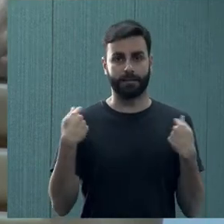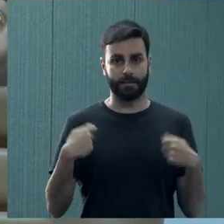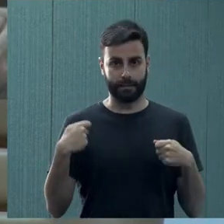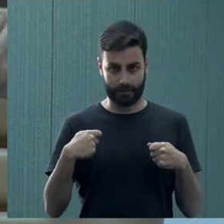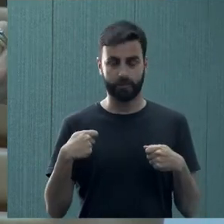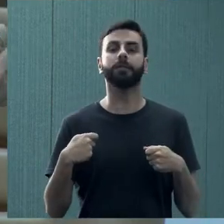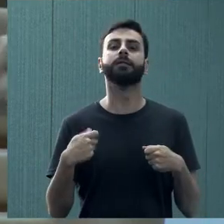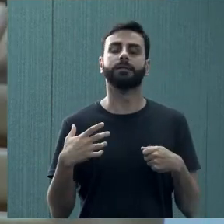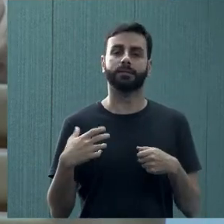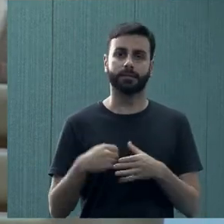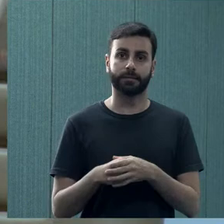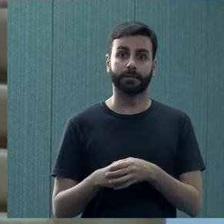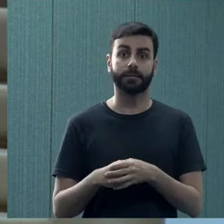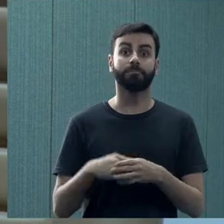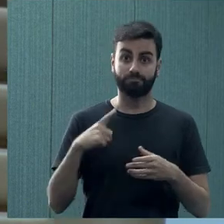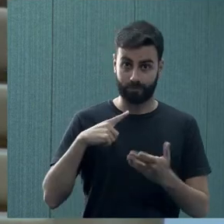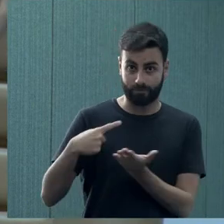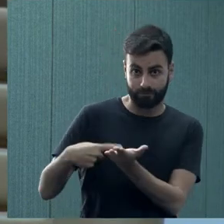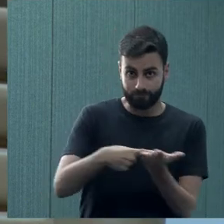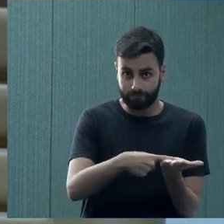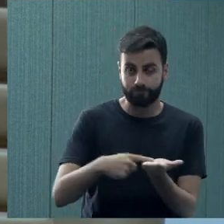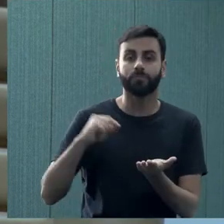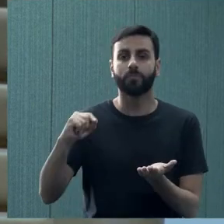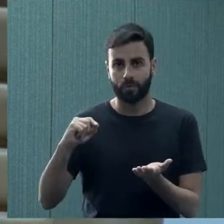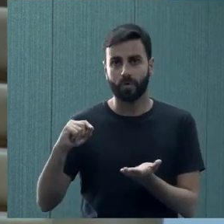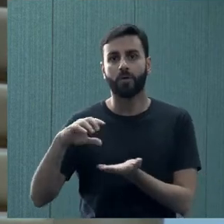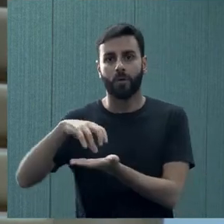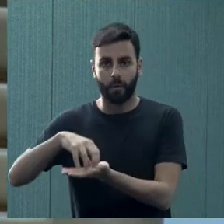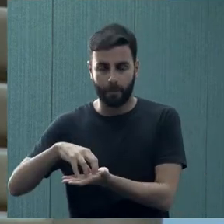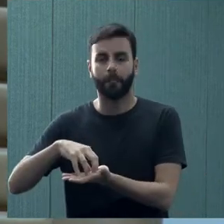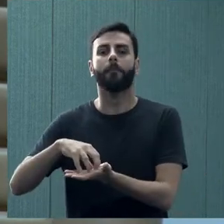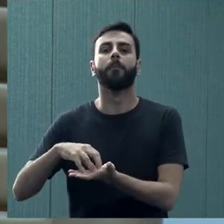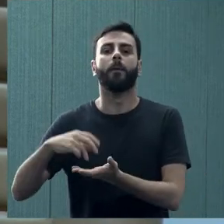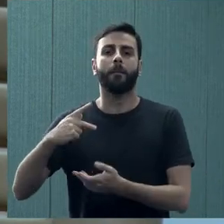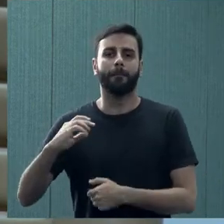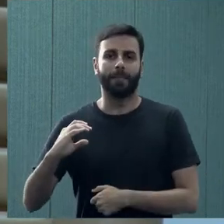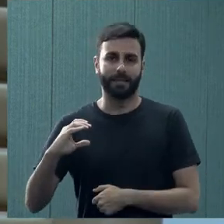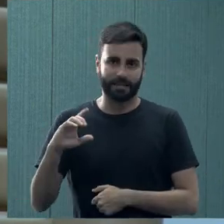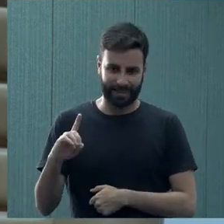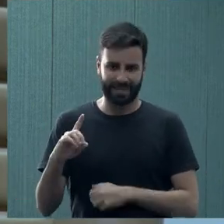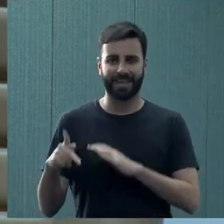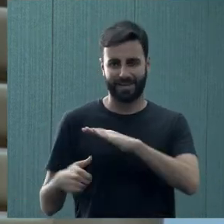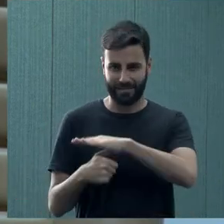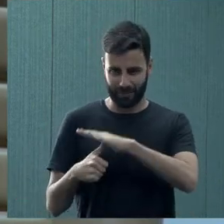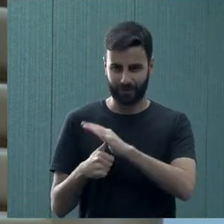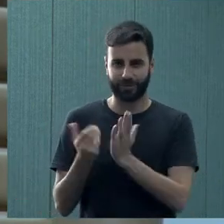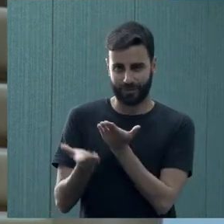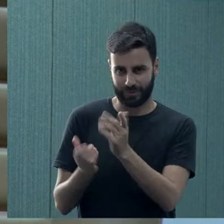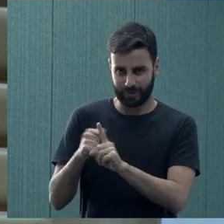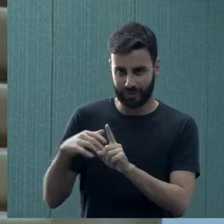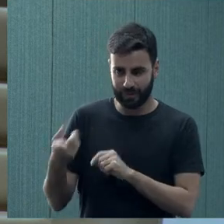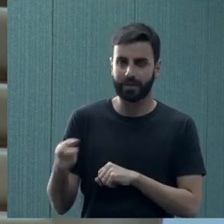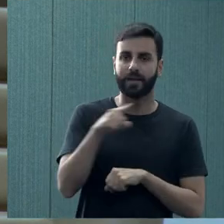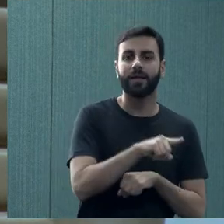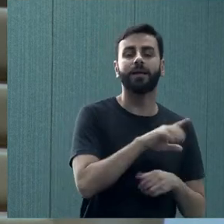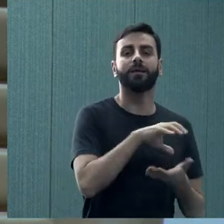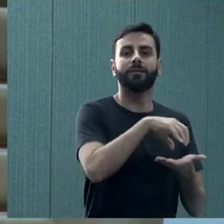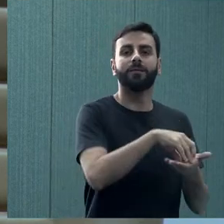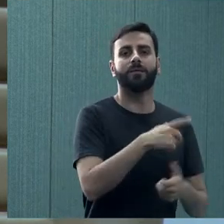desse trabalho que está sendo desenvolvido em conjunto, PCD com a PRE, para que esses estudantes possam